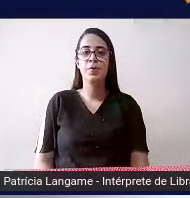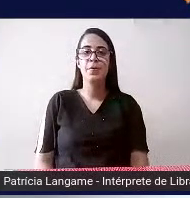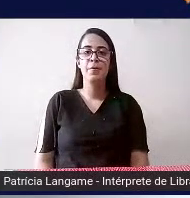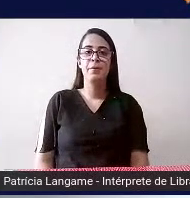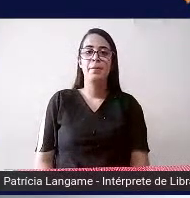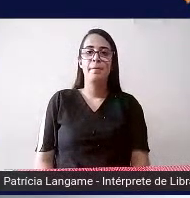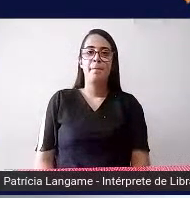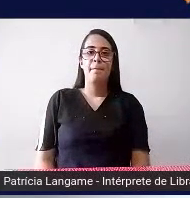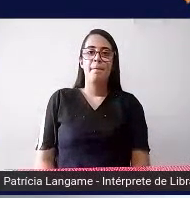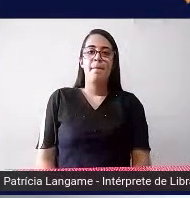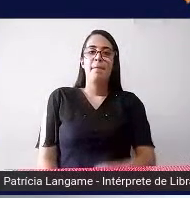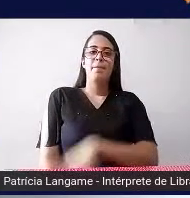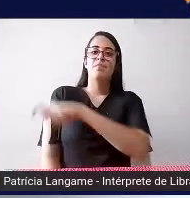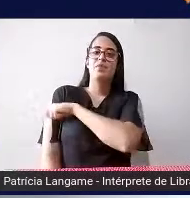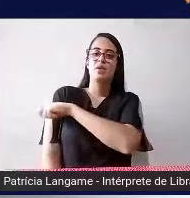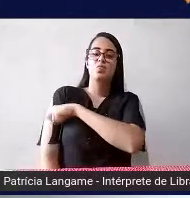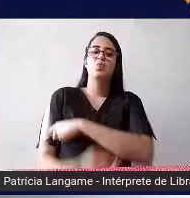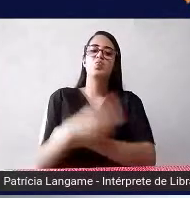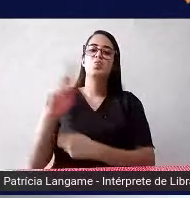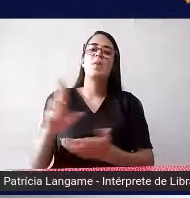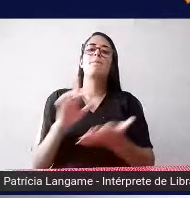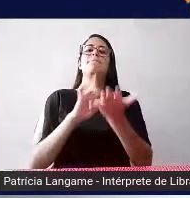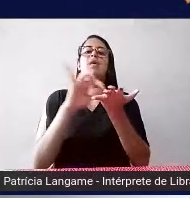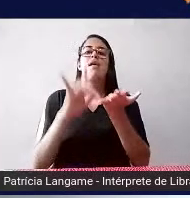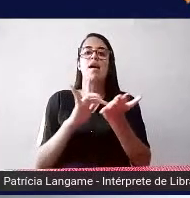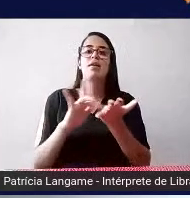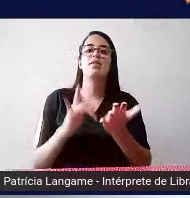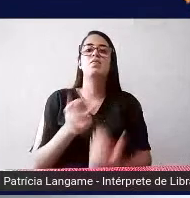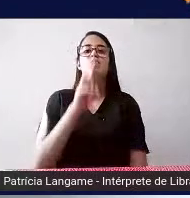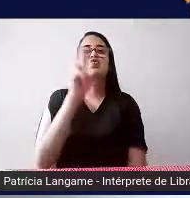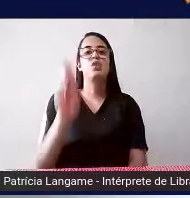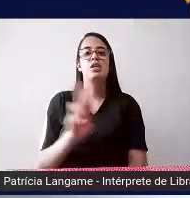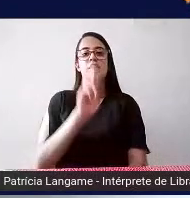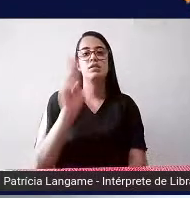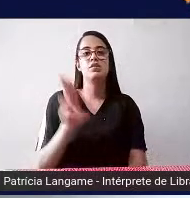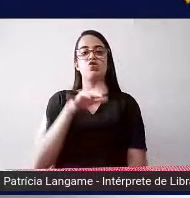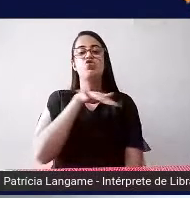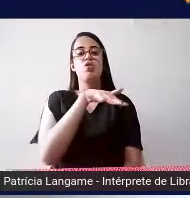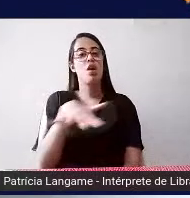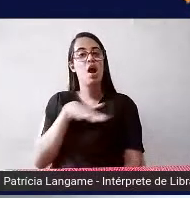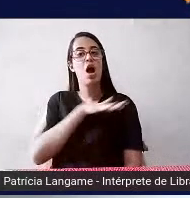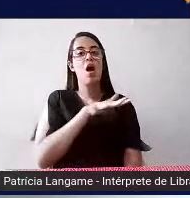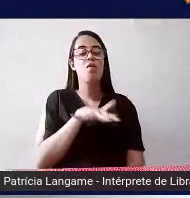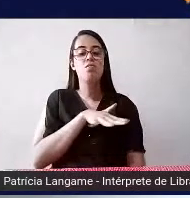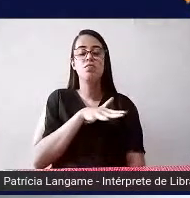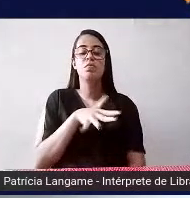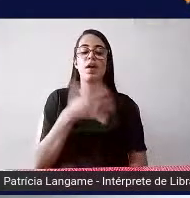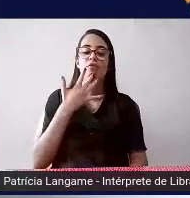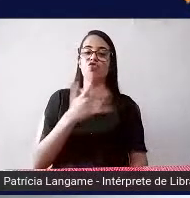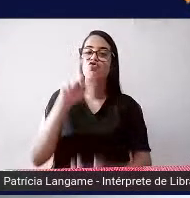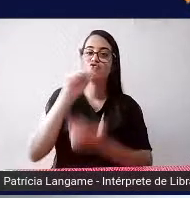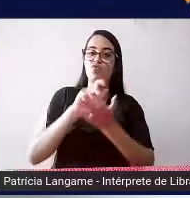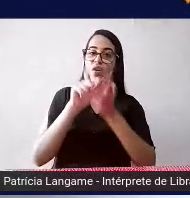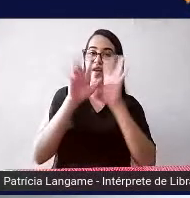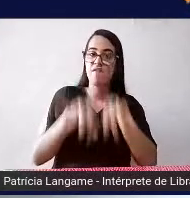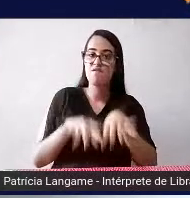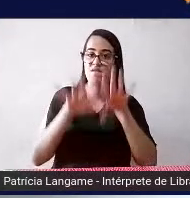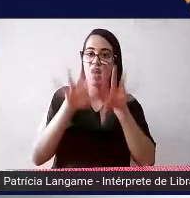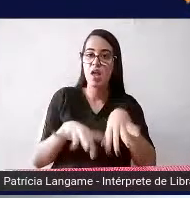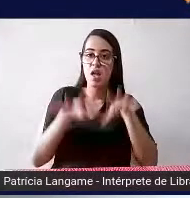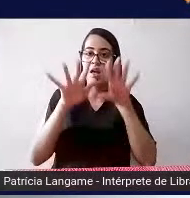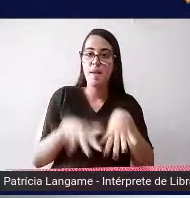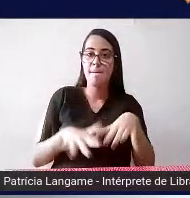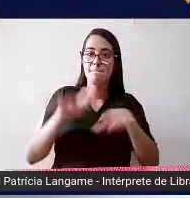alunos que fazem uso do Braille as pessoas que fazem uso do Braille utilizam em geral utilizam esse kit para escrever aquela placa de